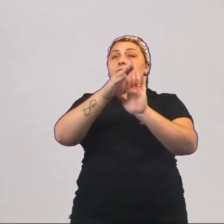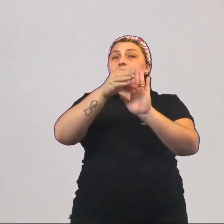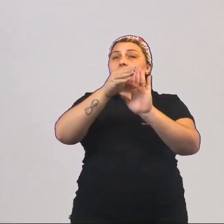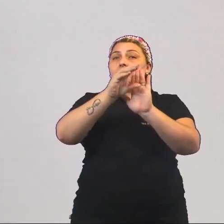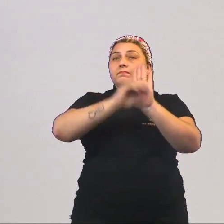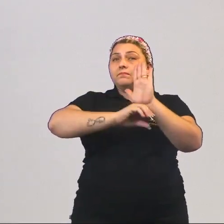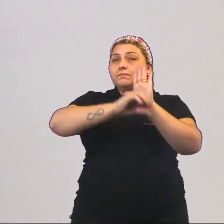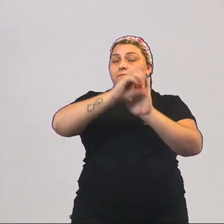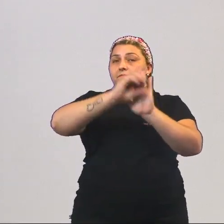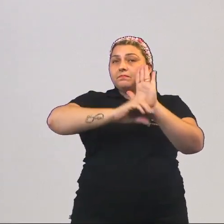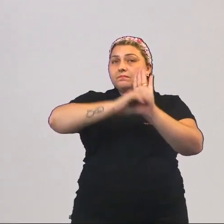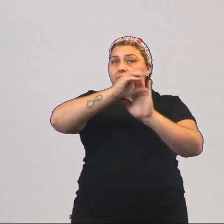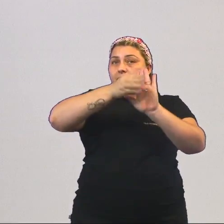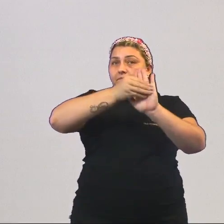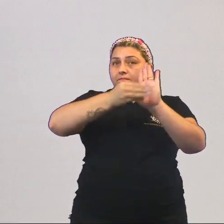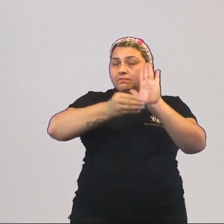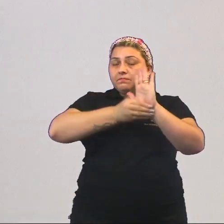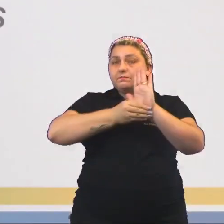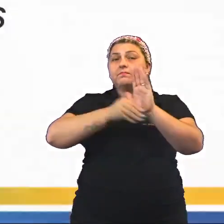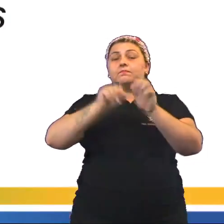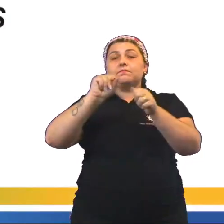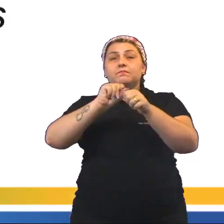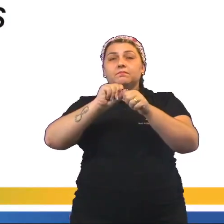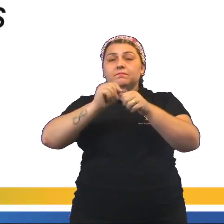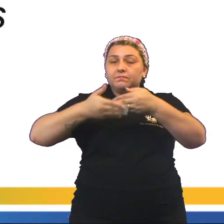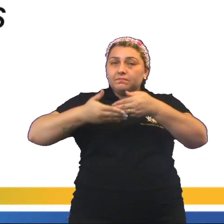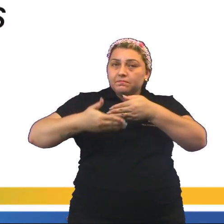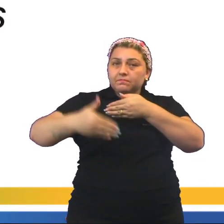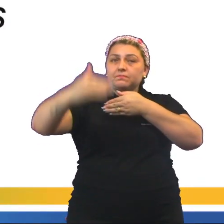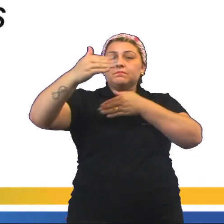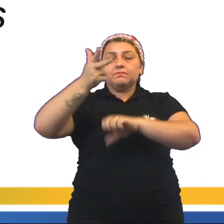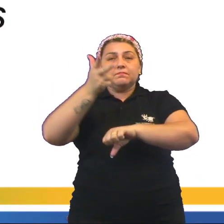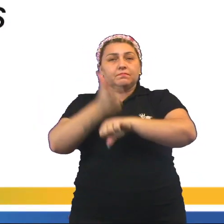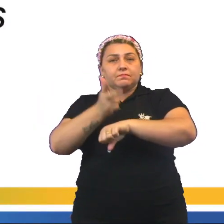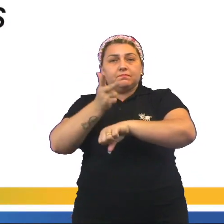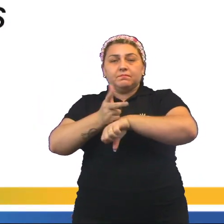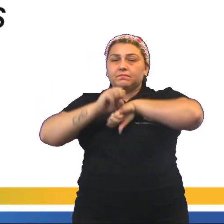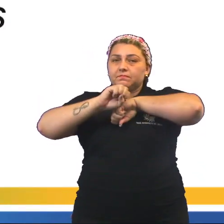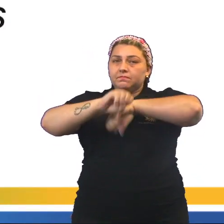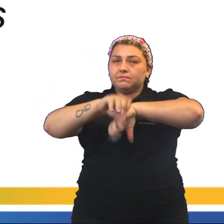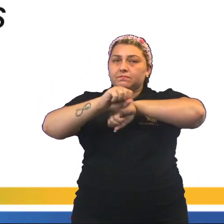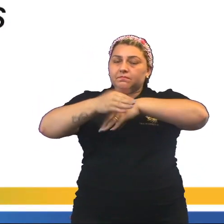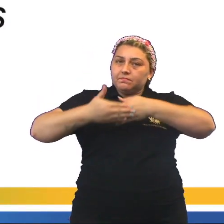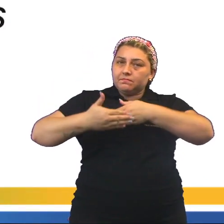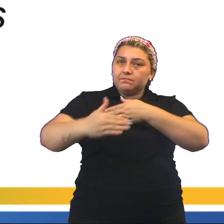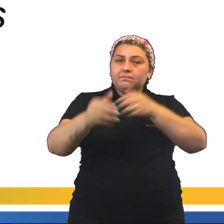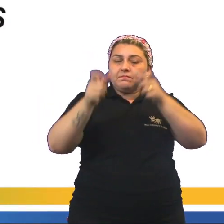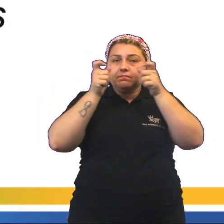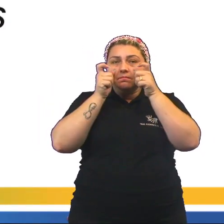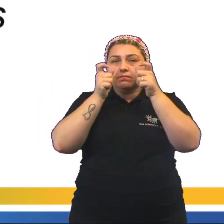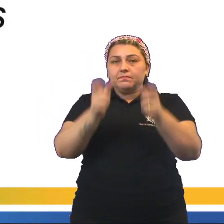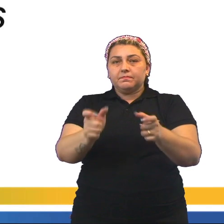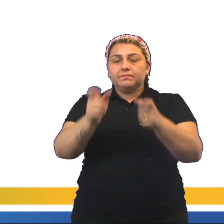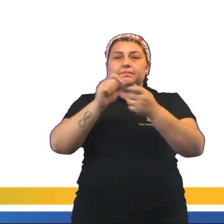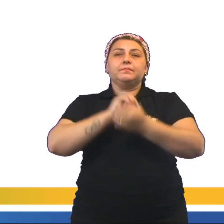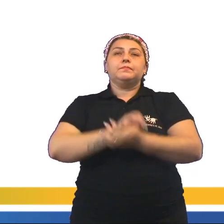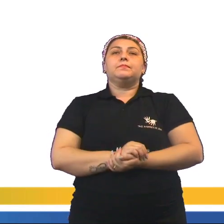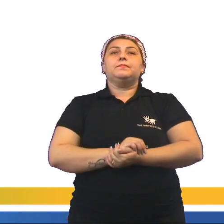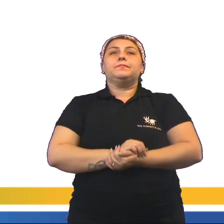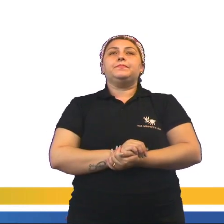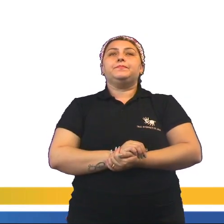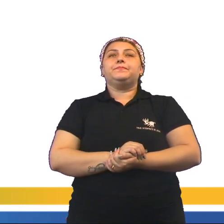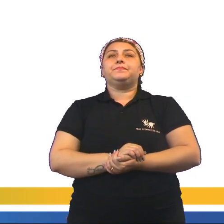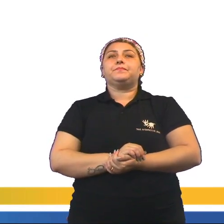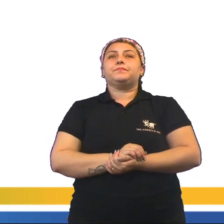nós estaremos desenvolvendo ao longo dessa videoaula. Então vamos avançar e prestando bastante